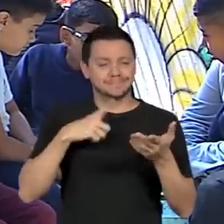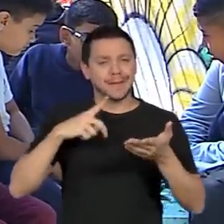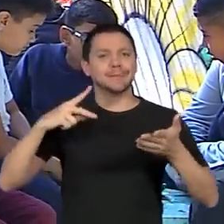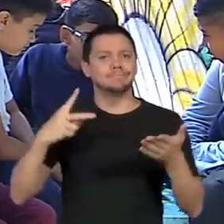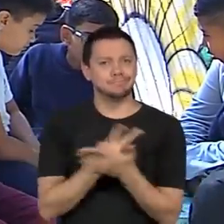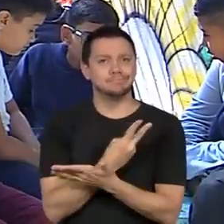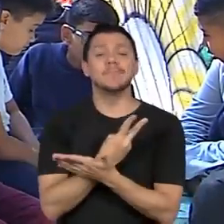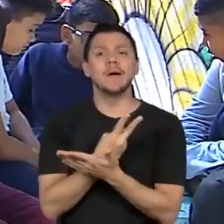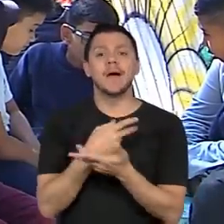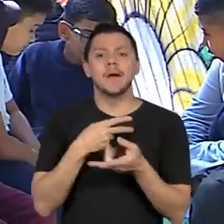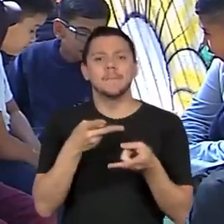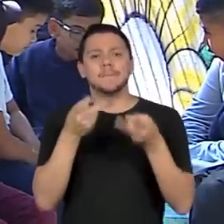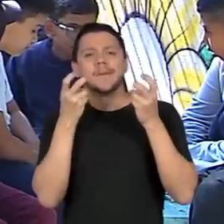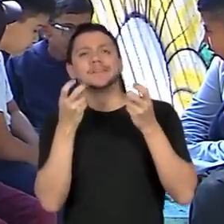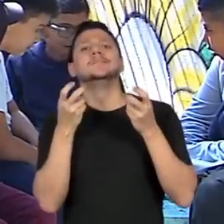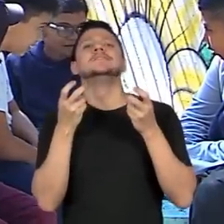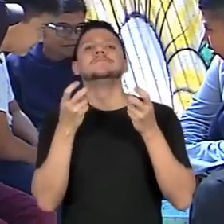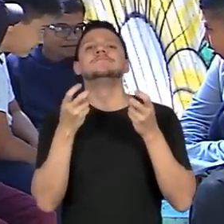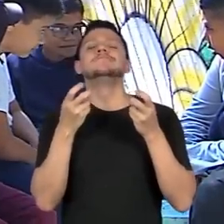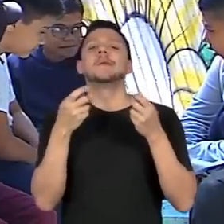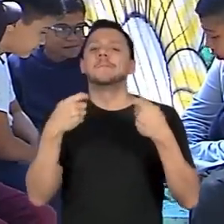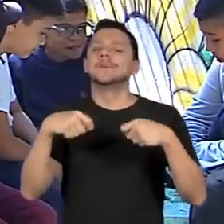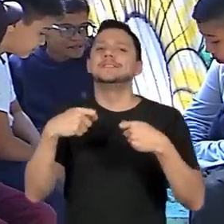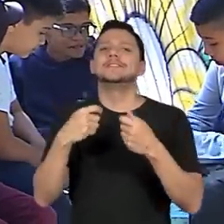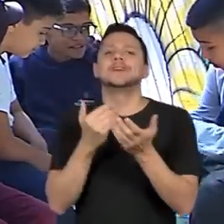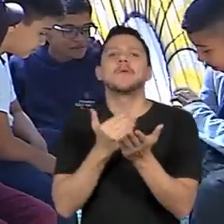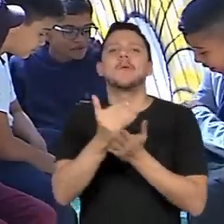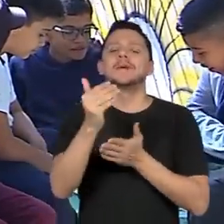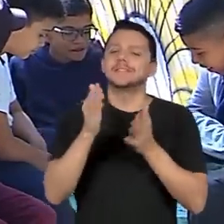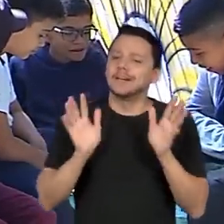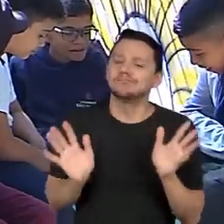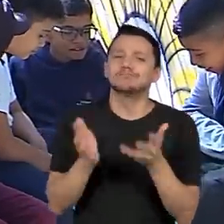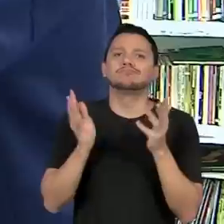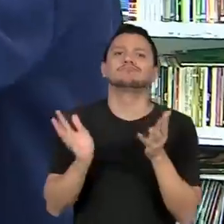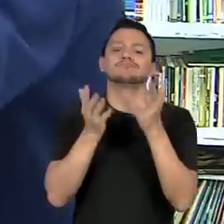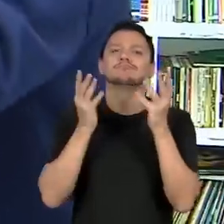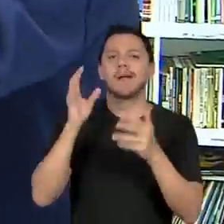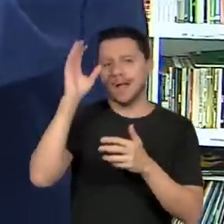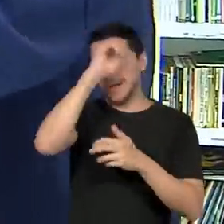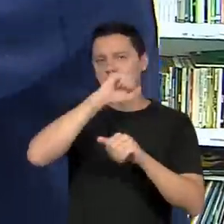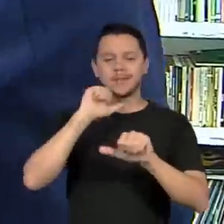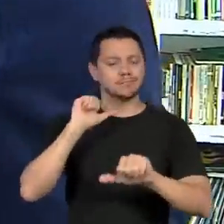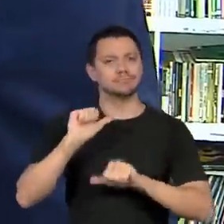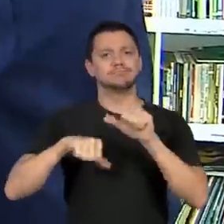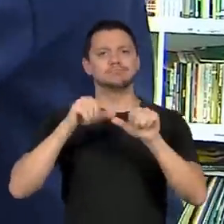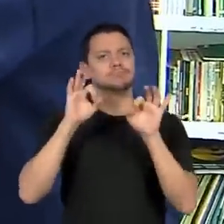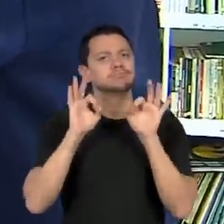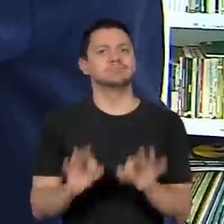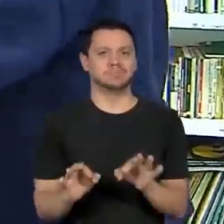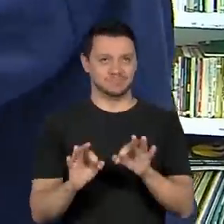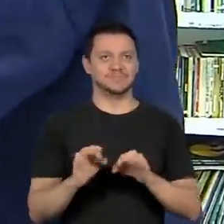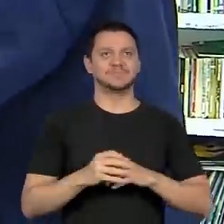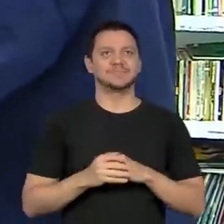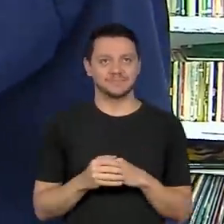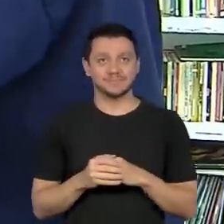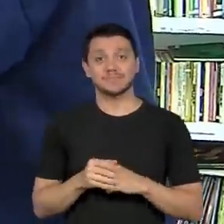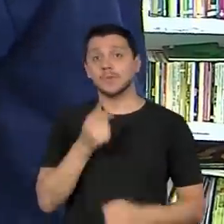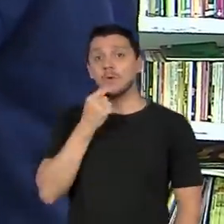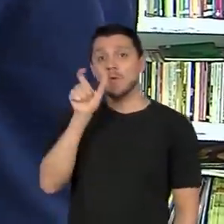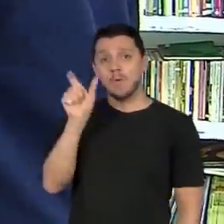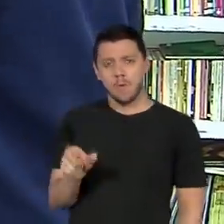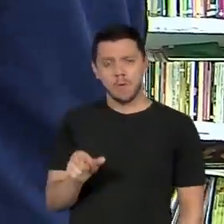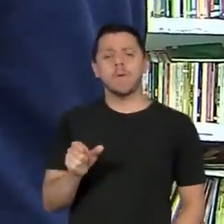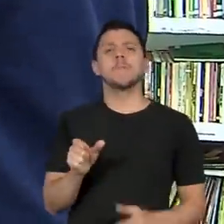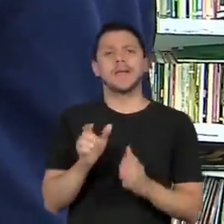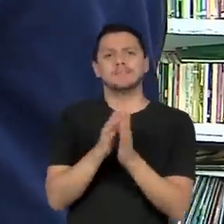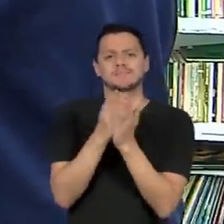que as primeiras sementes do projeto começam a germinar. O escritor Maicon Prats foi um